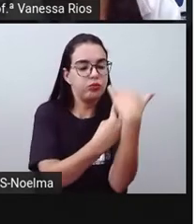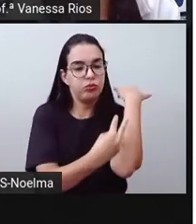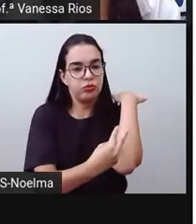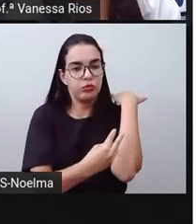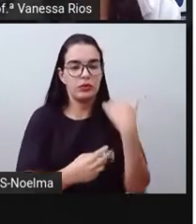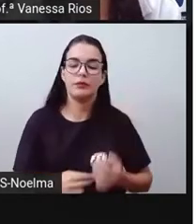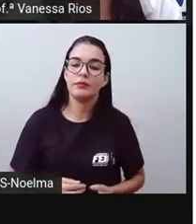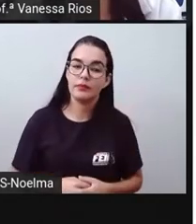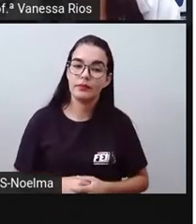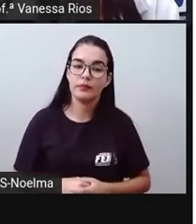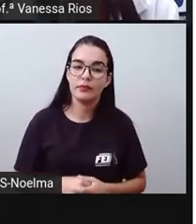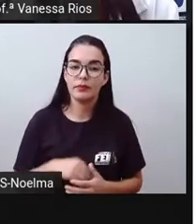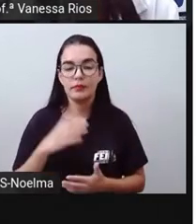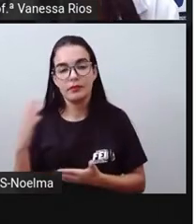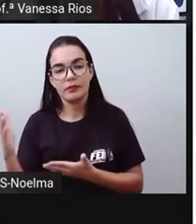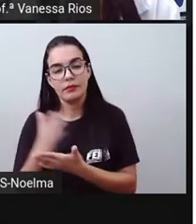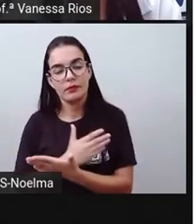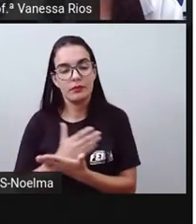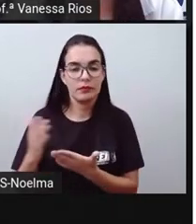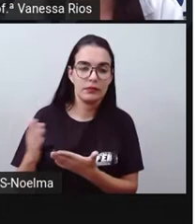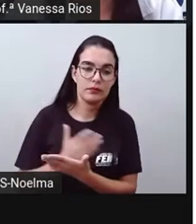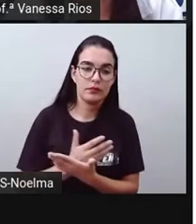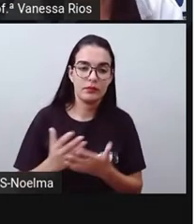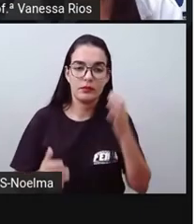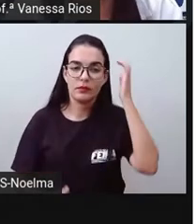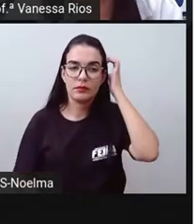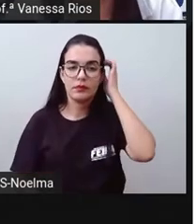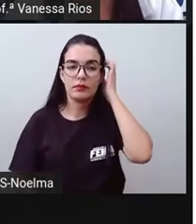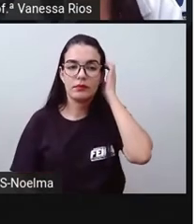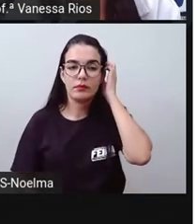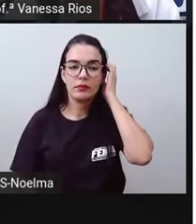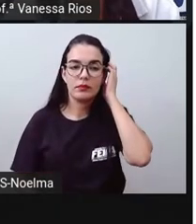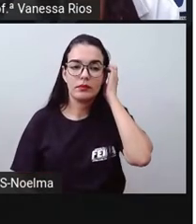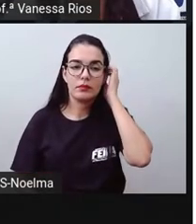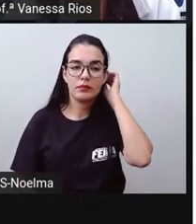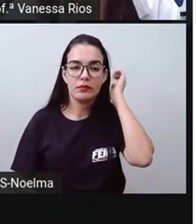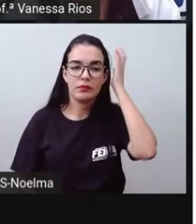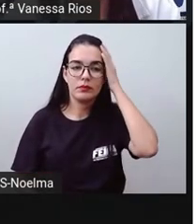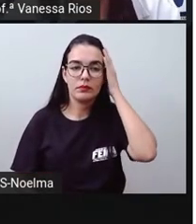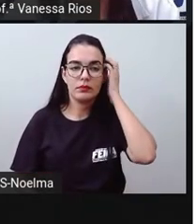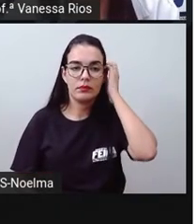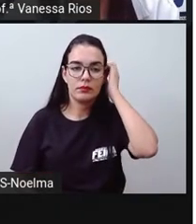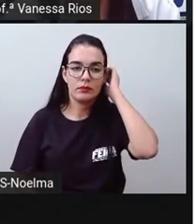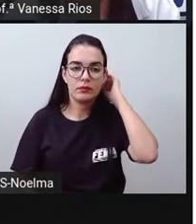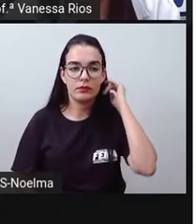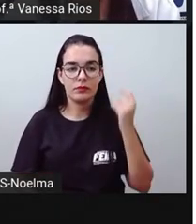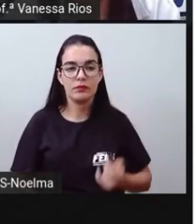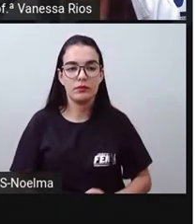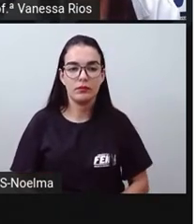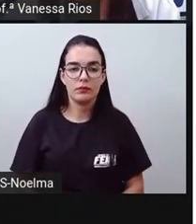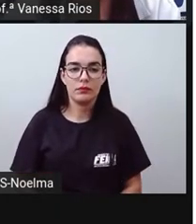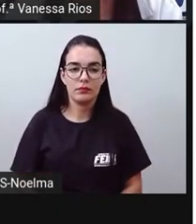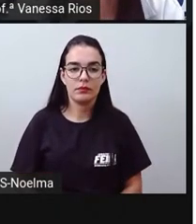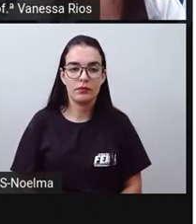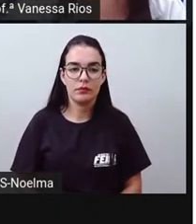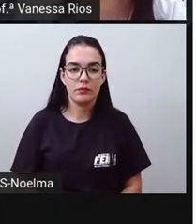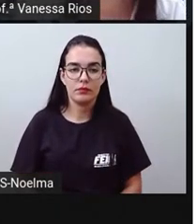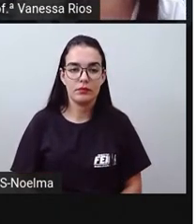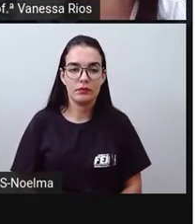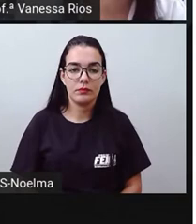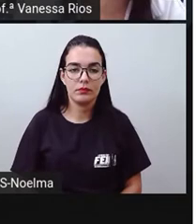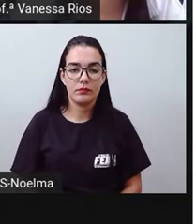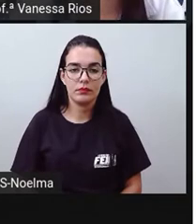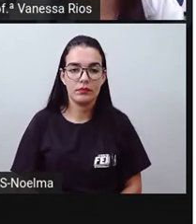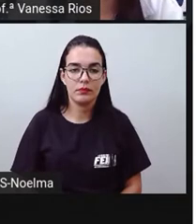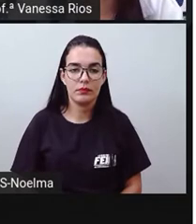todas as rodovias têm essa facilidade, né? Esse conforto da duplicação. E quando a gente fala